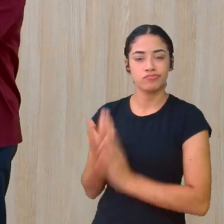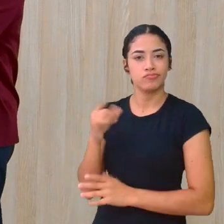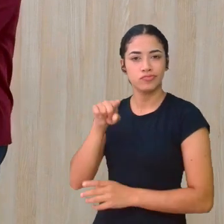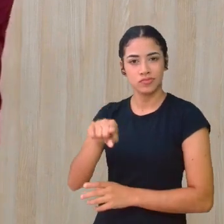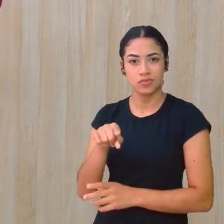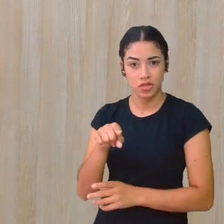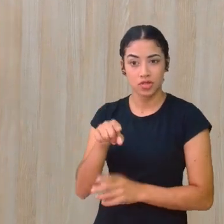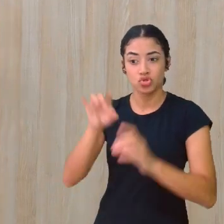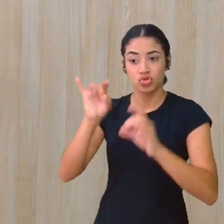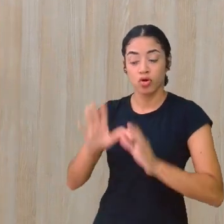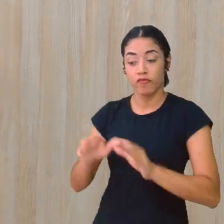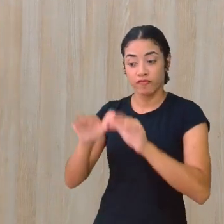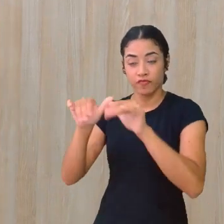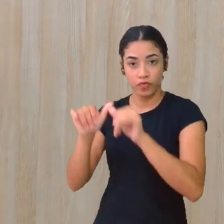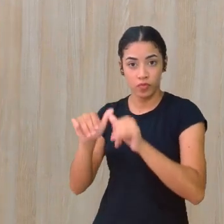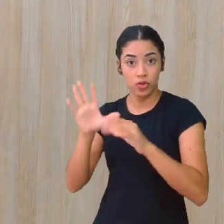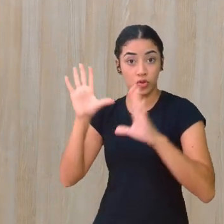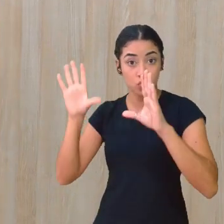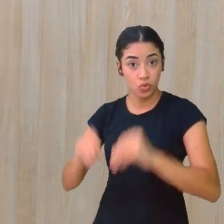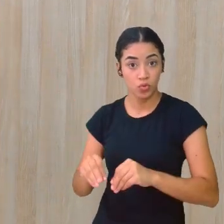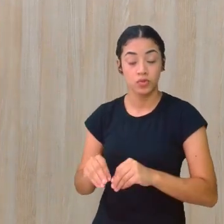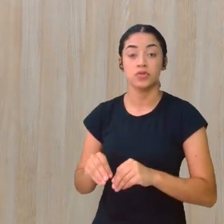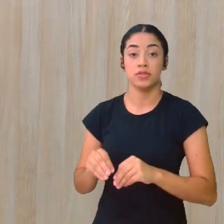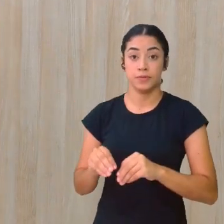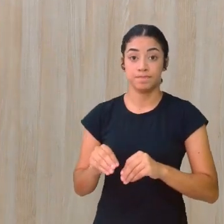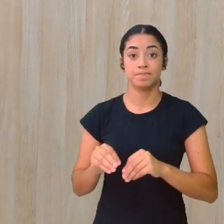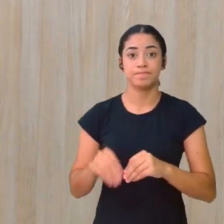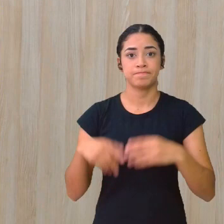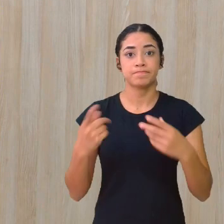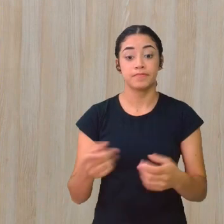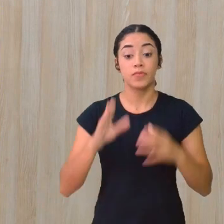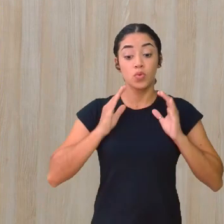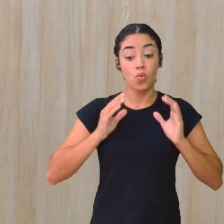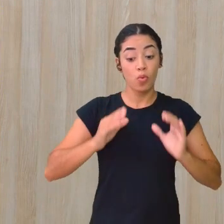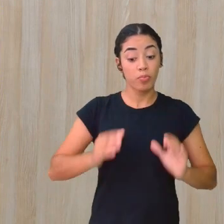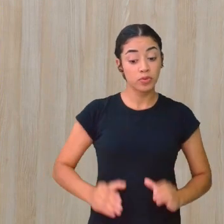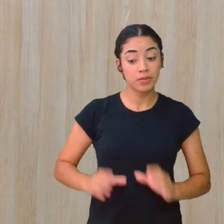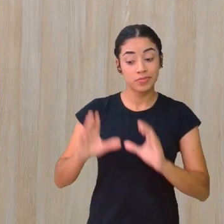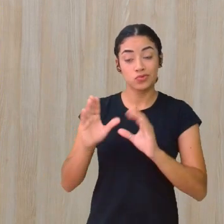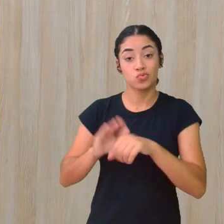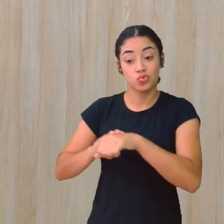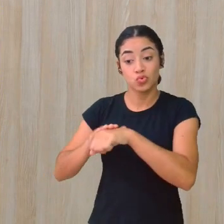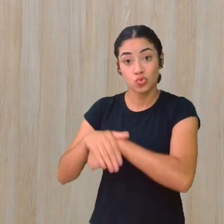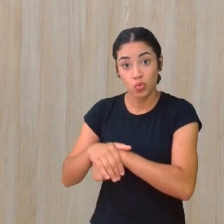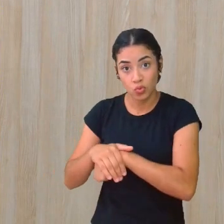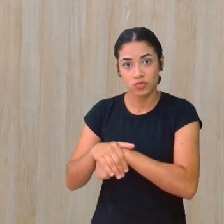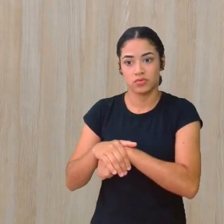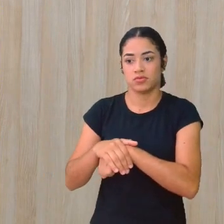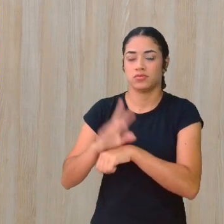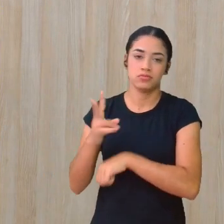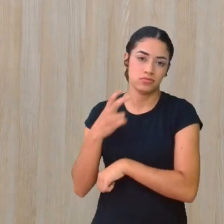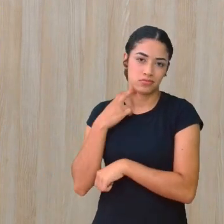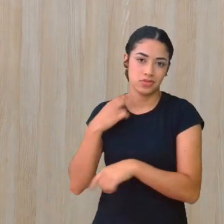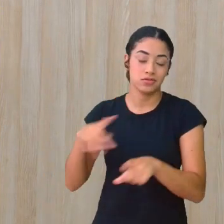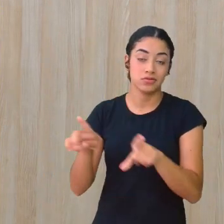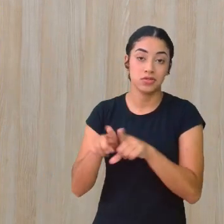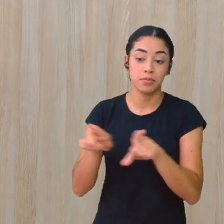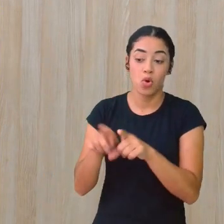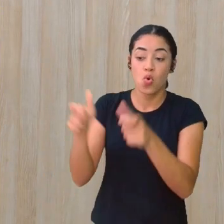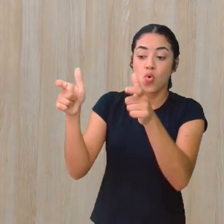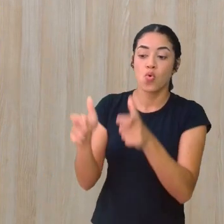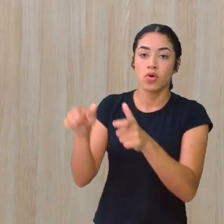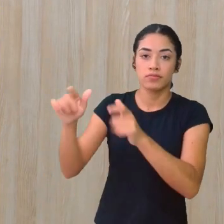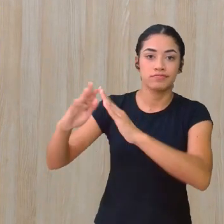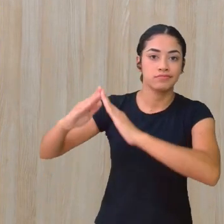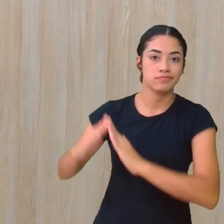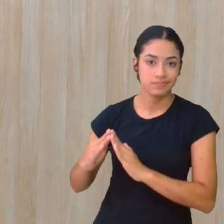Ele vem Para legitimar O comportamento Noturno do bicho E também O seu habitar Então ele vem Como uma